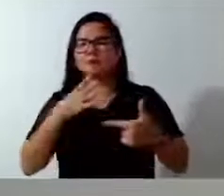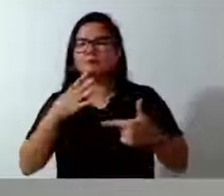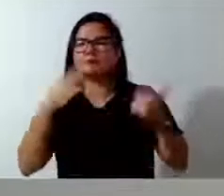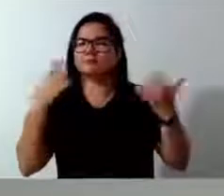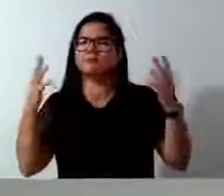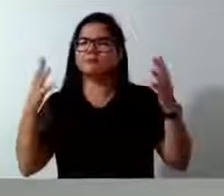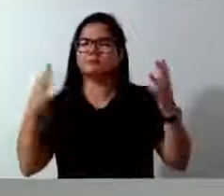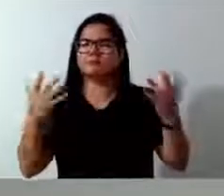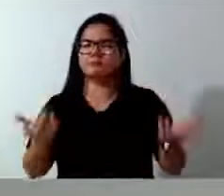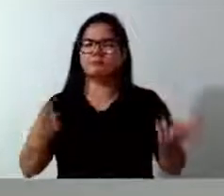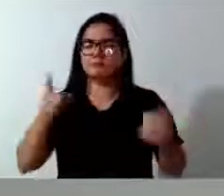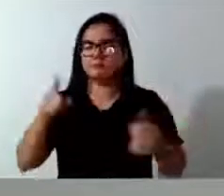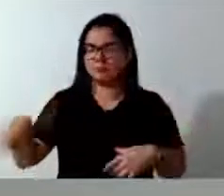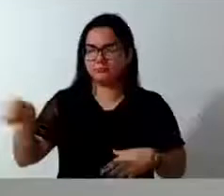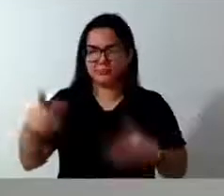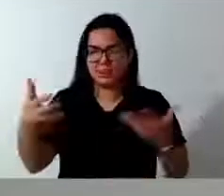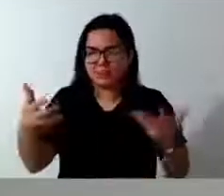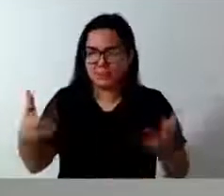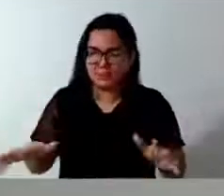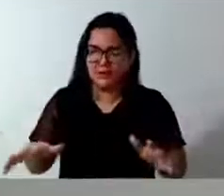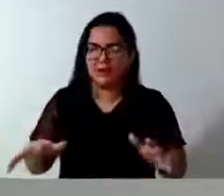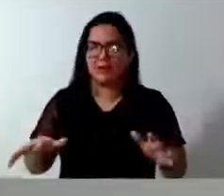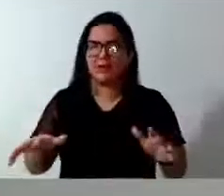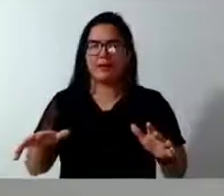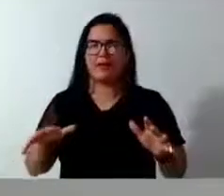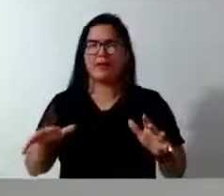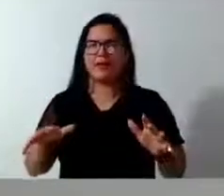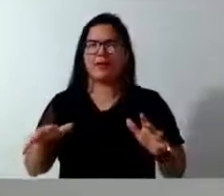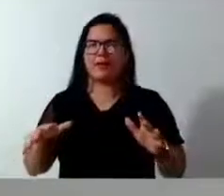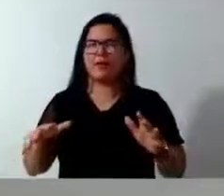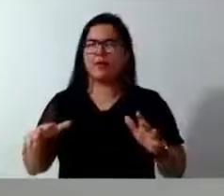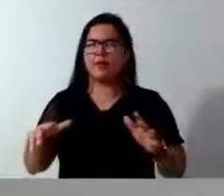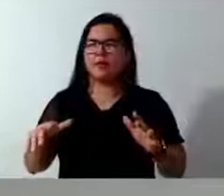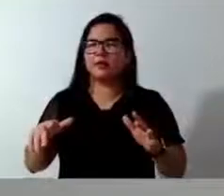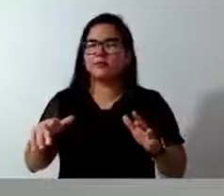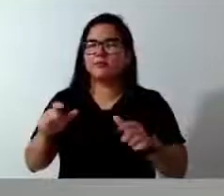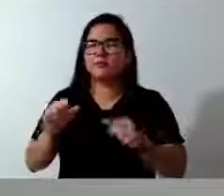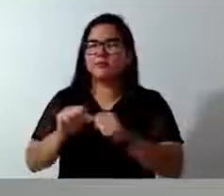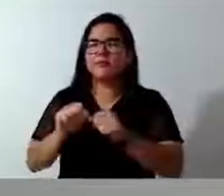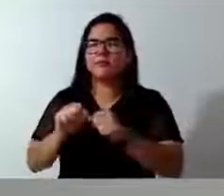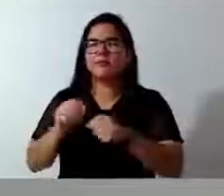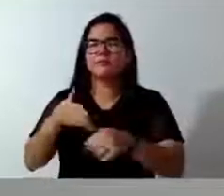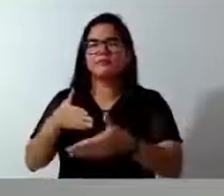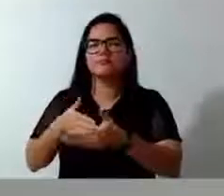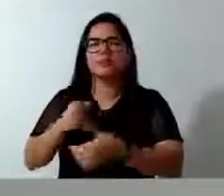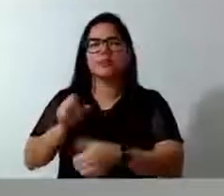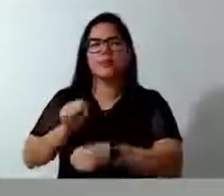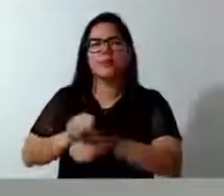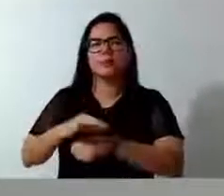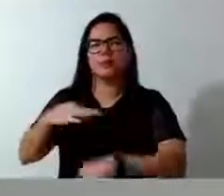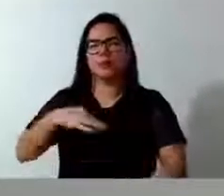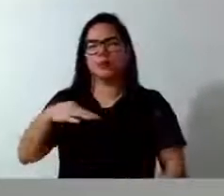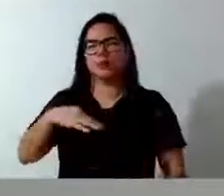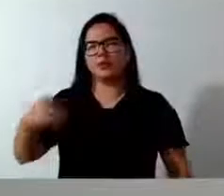Eles não querem que toda a batalha seja interrompida pela polícia militar,